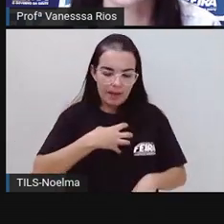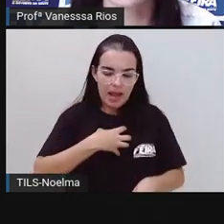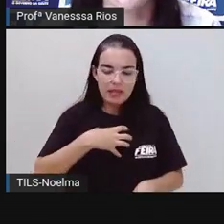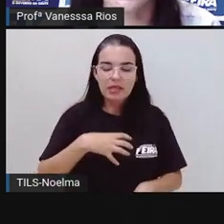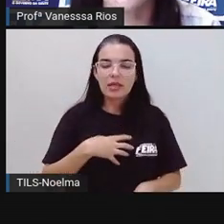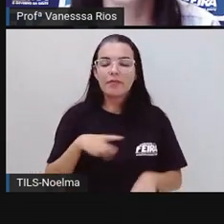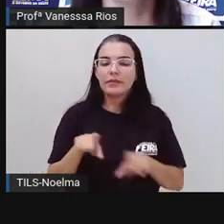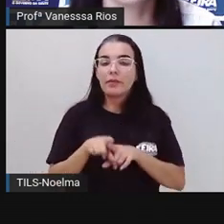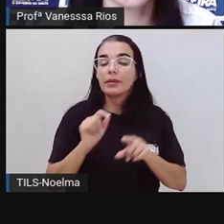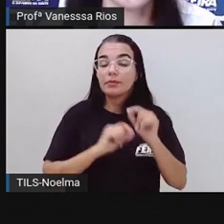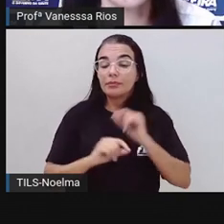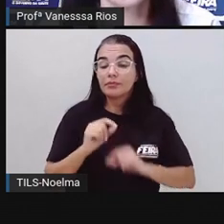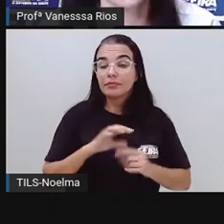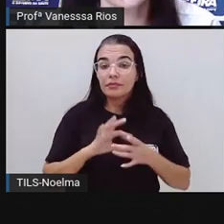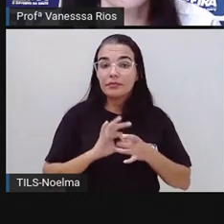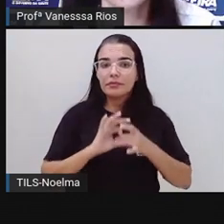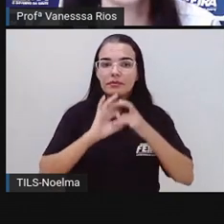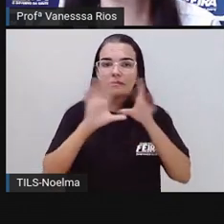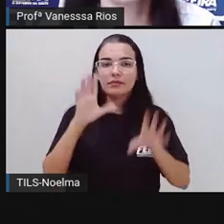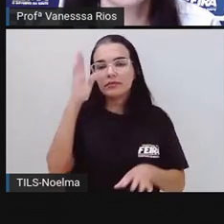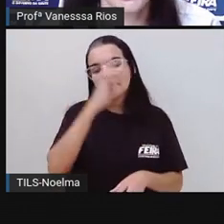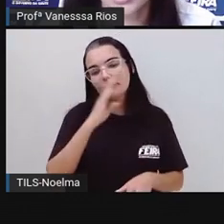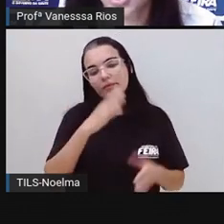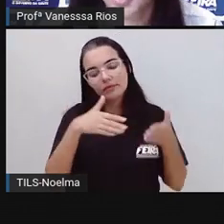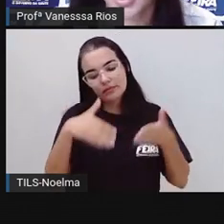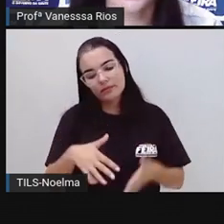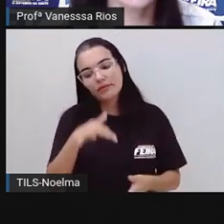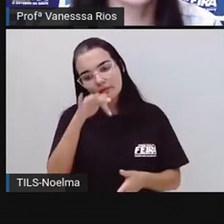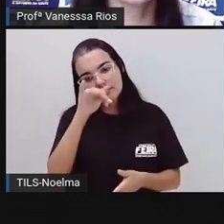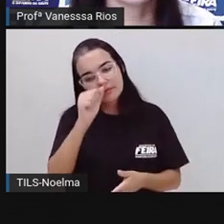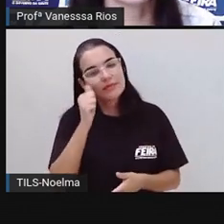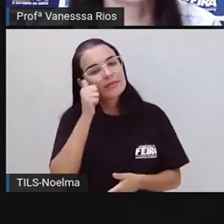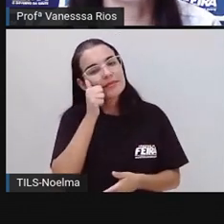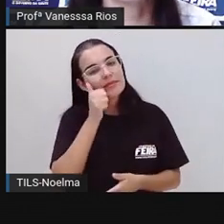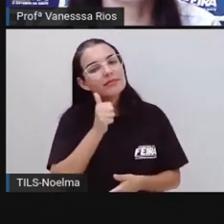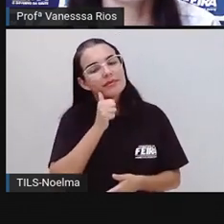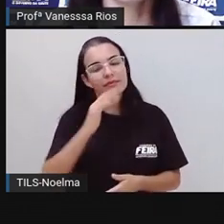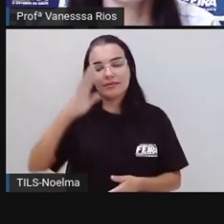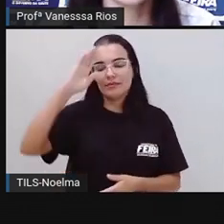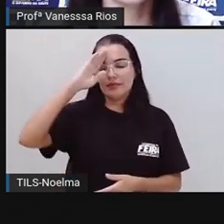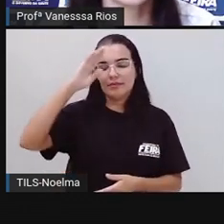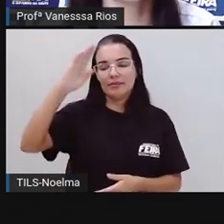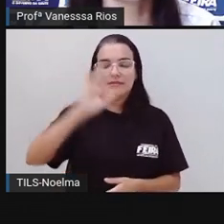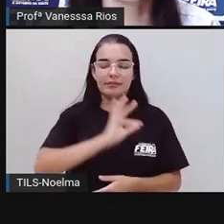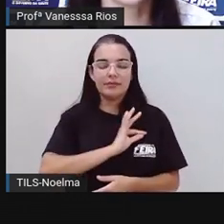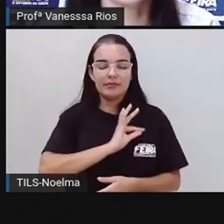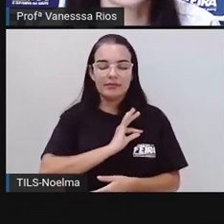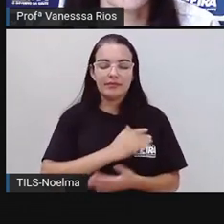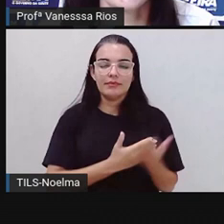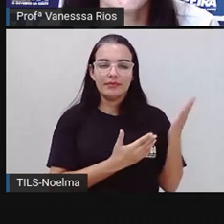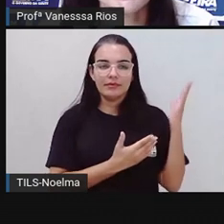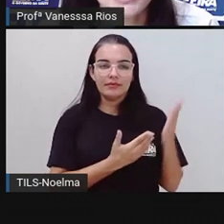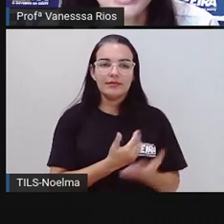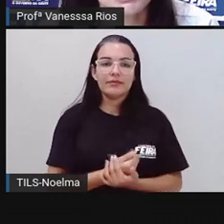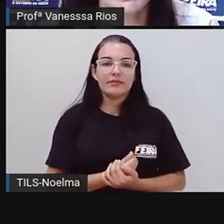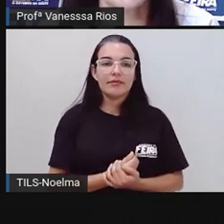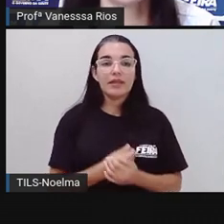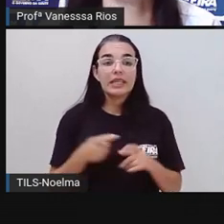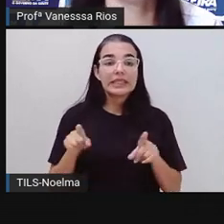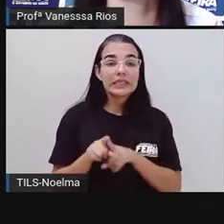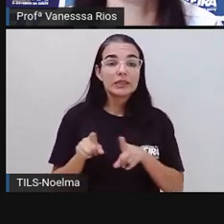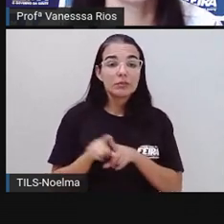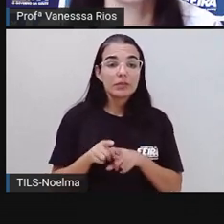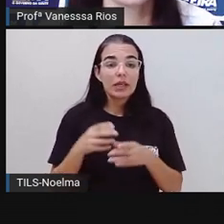do Brasil. E ela de onde? Daqui de Feira de Santana. E aí a gente observa também no